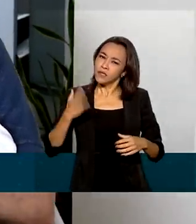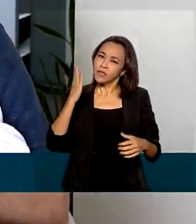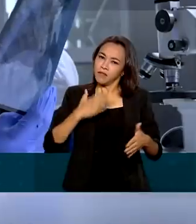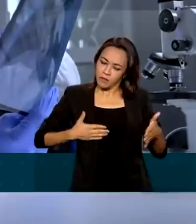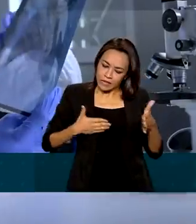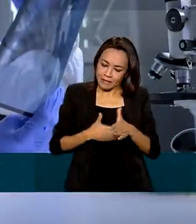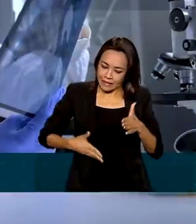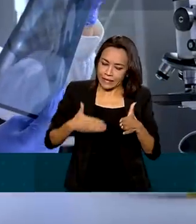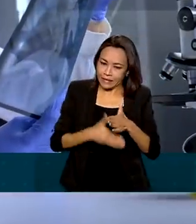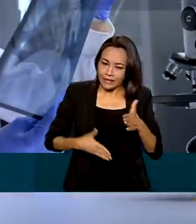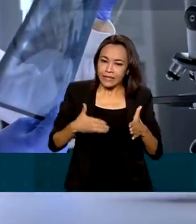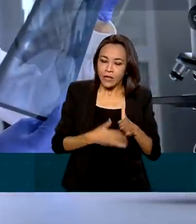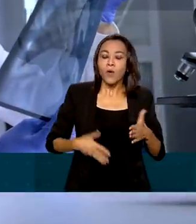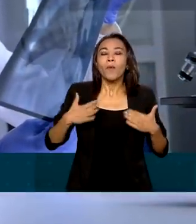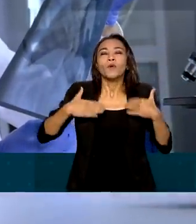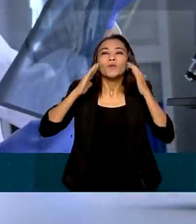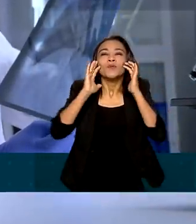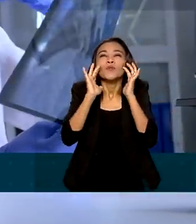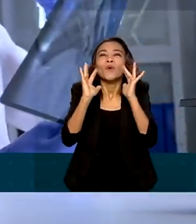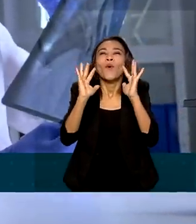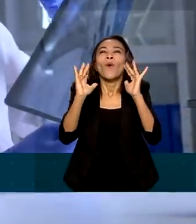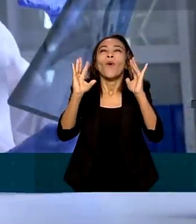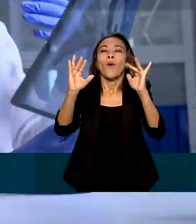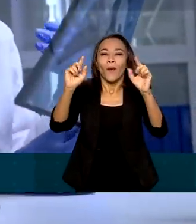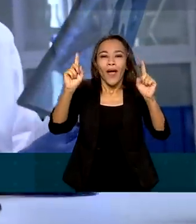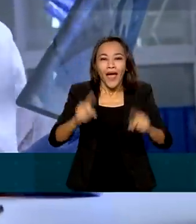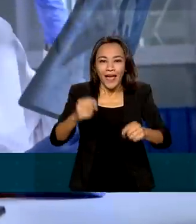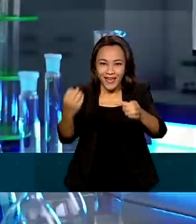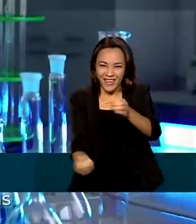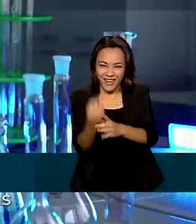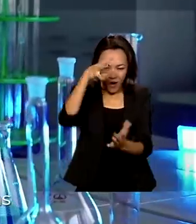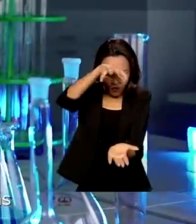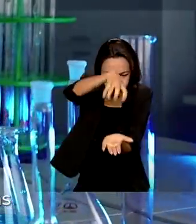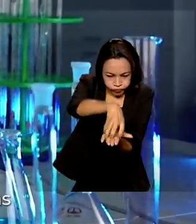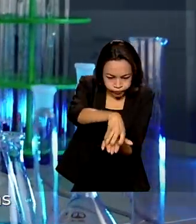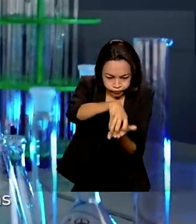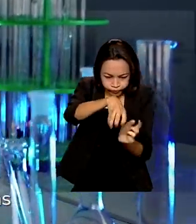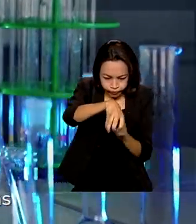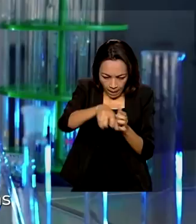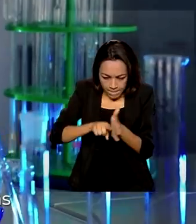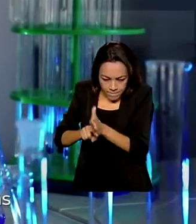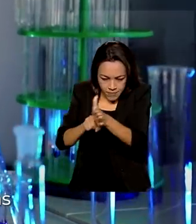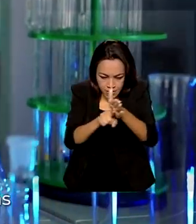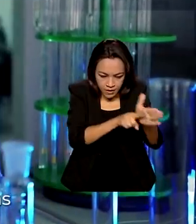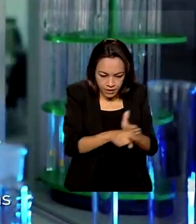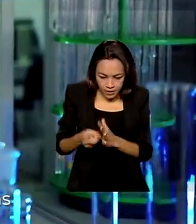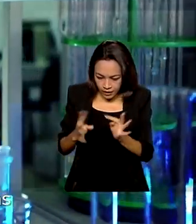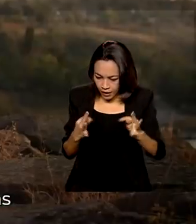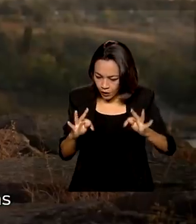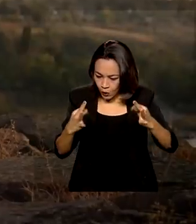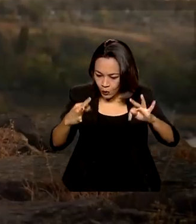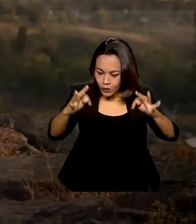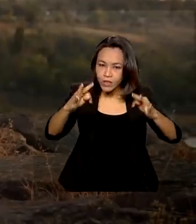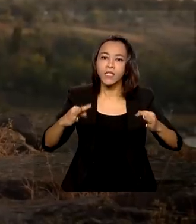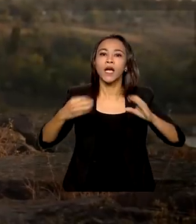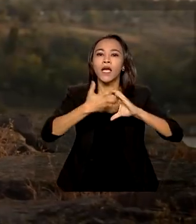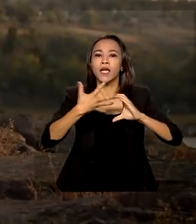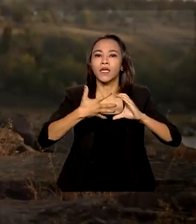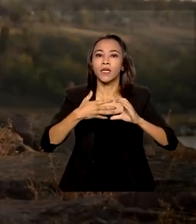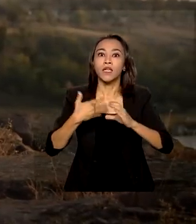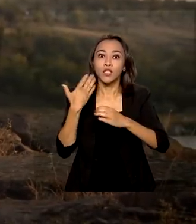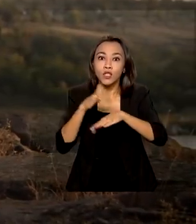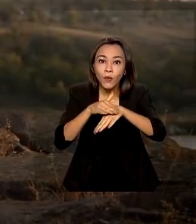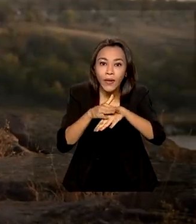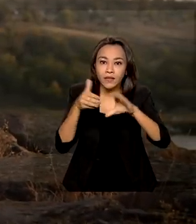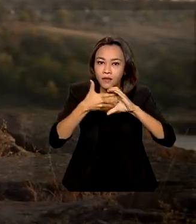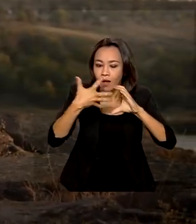físicas. O meu sonho é a construção de um polo de pesquisas, biotecnologia e medicina em doenças raras. continuar